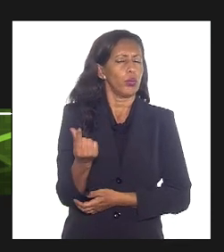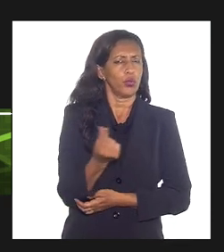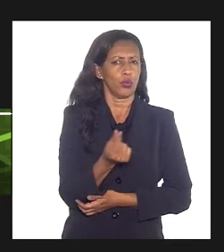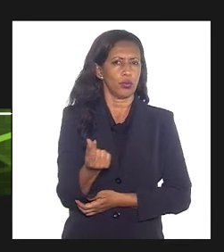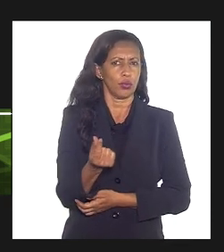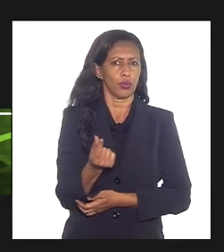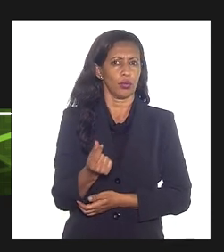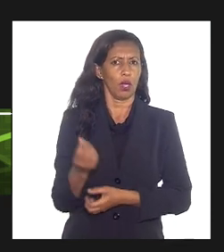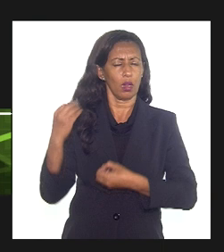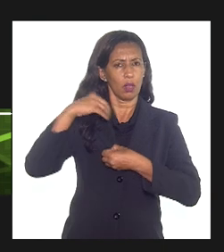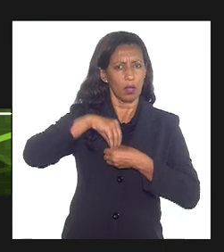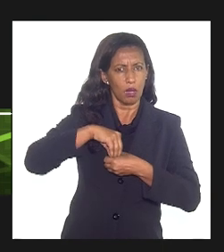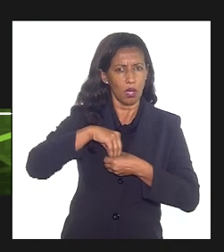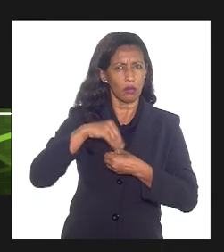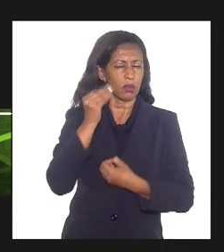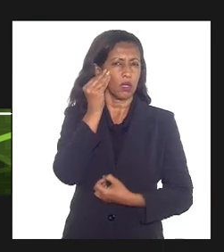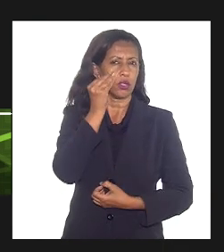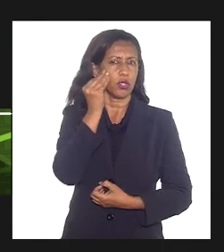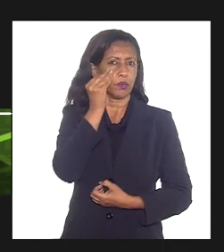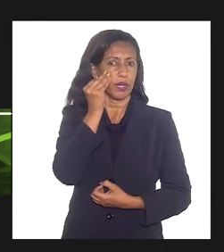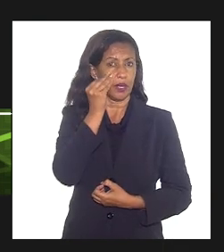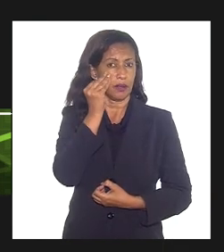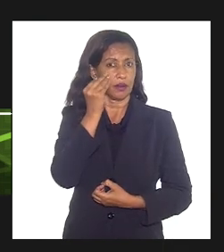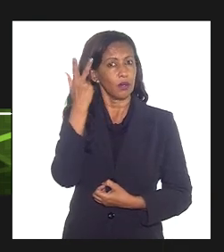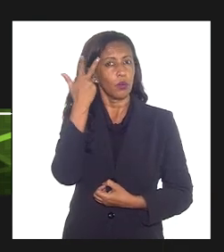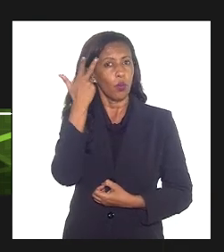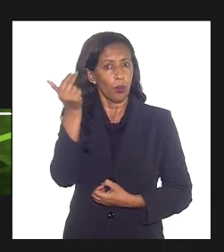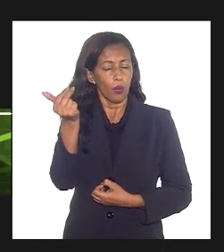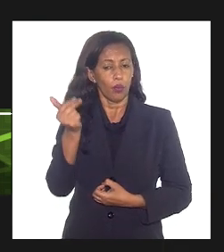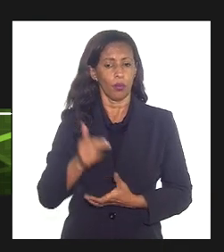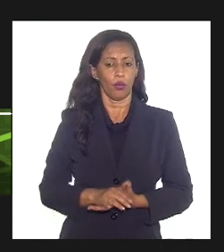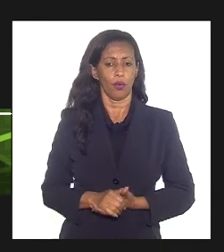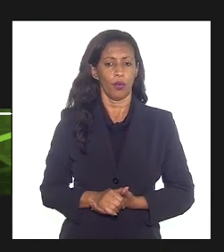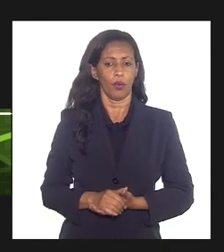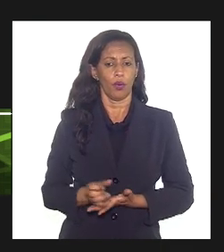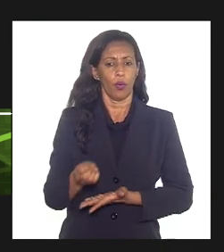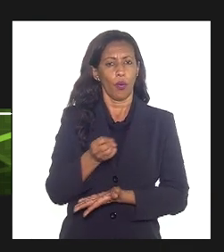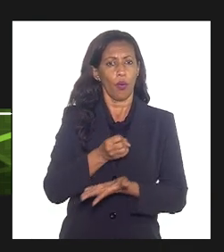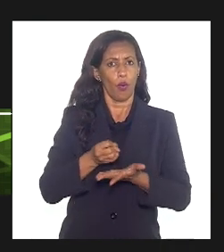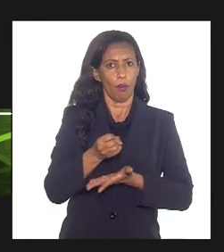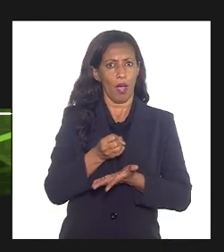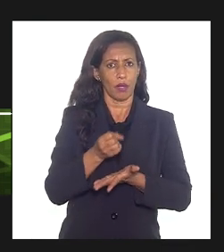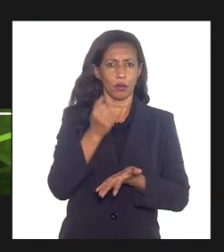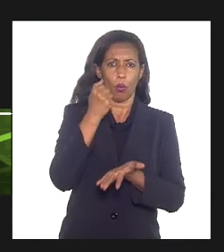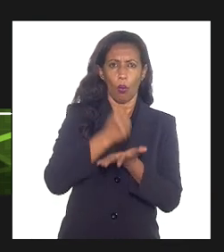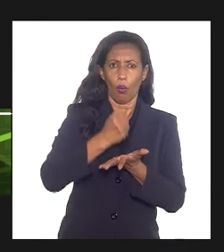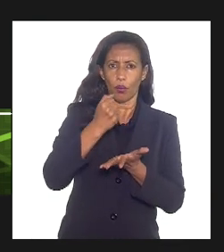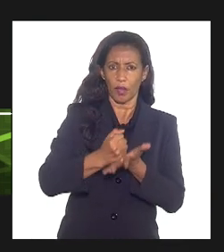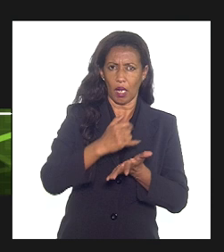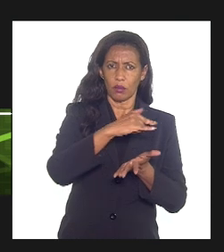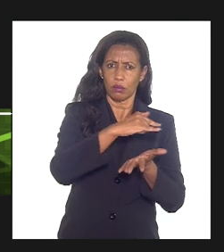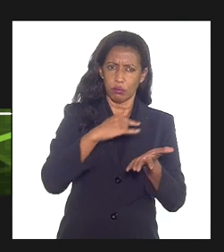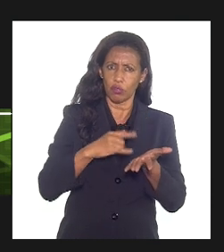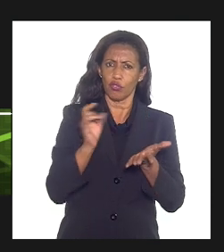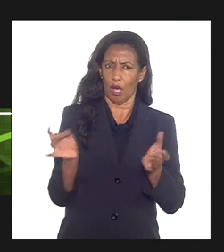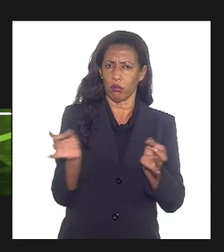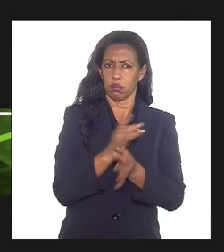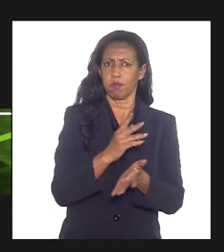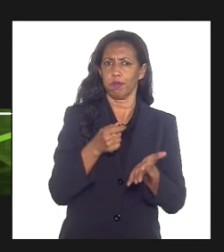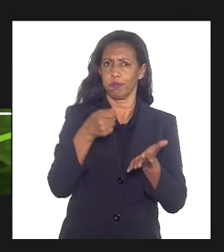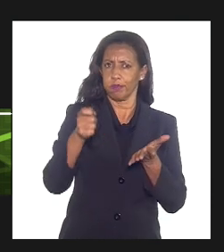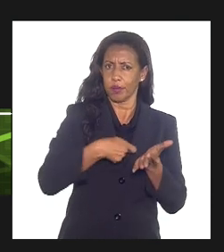dentro da experiência comum, com base em contratos já celebrados,